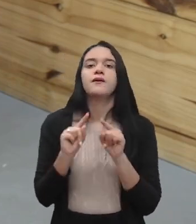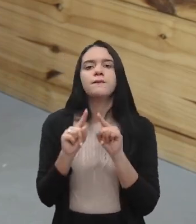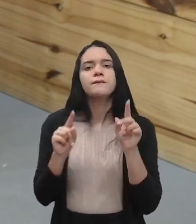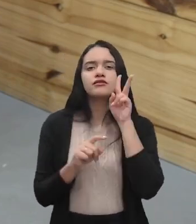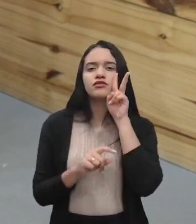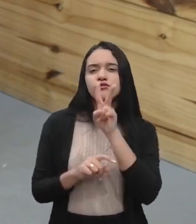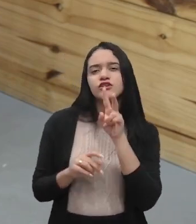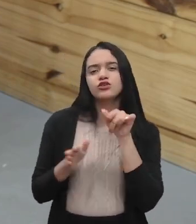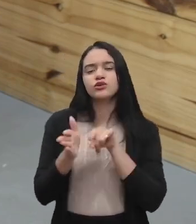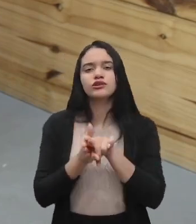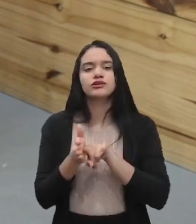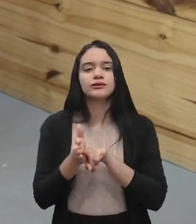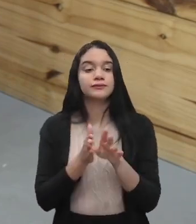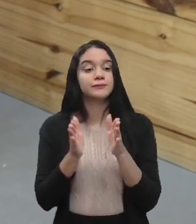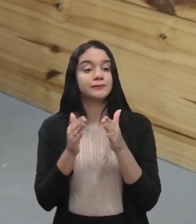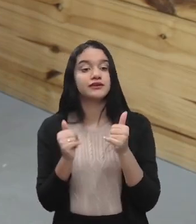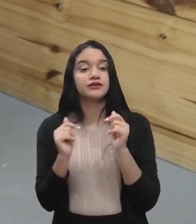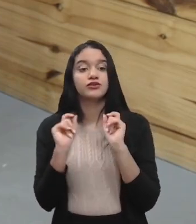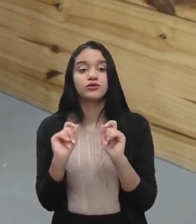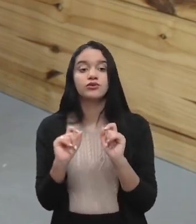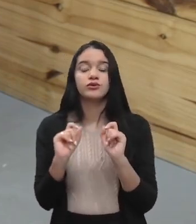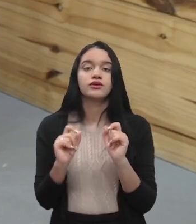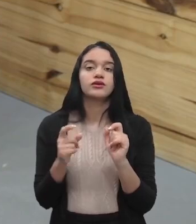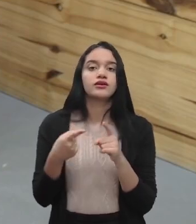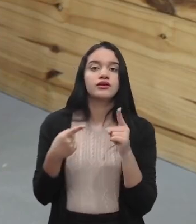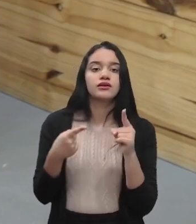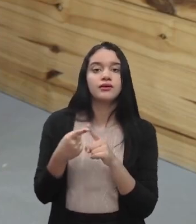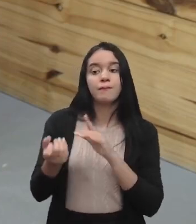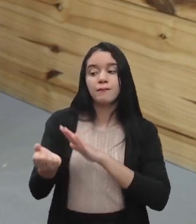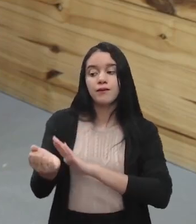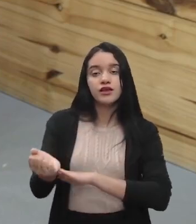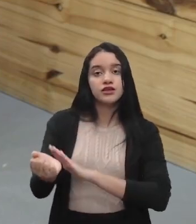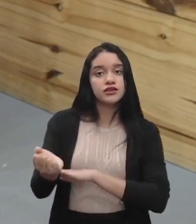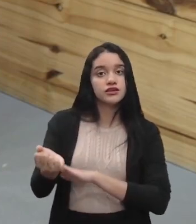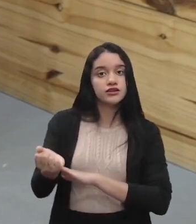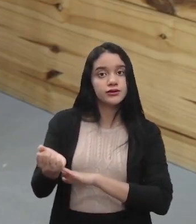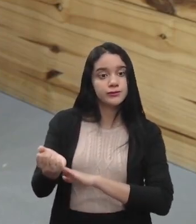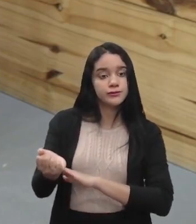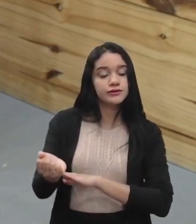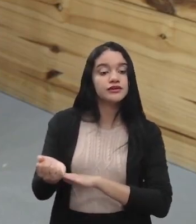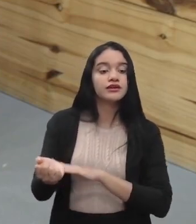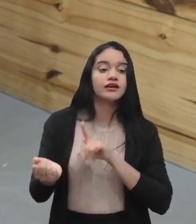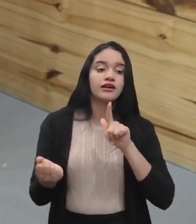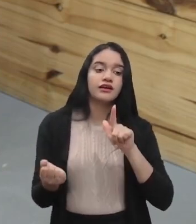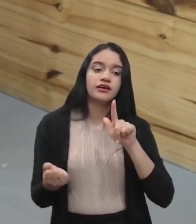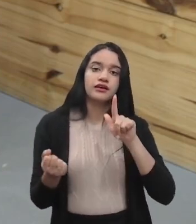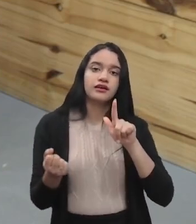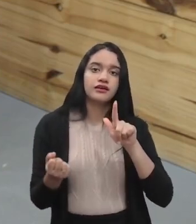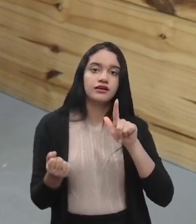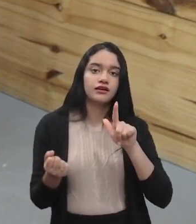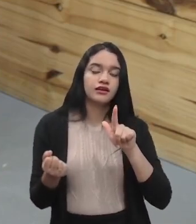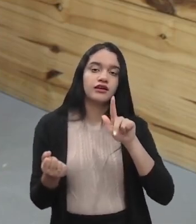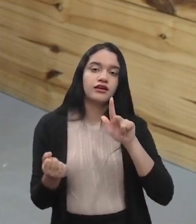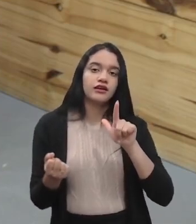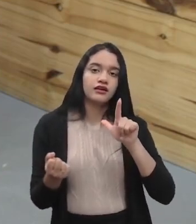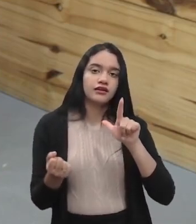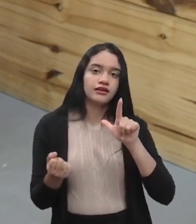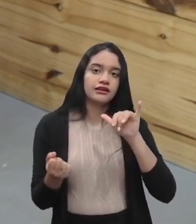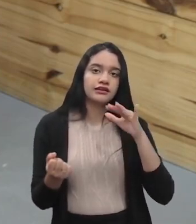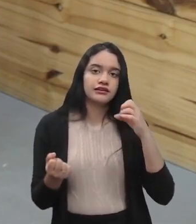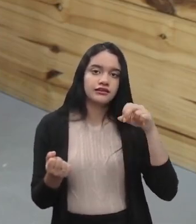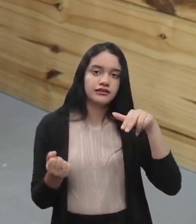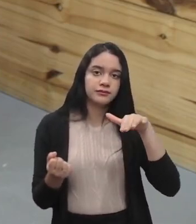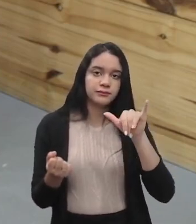eu vejo que os exames solicitados são glicemia, né, porque a pessoa não pode estar em altura, né,